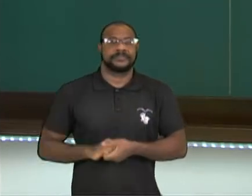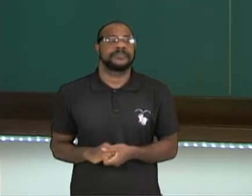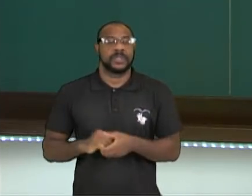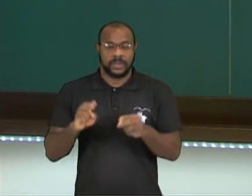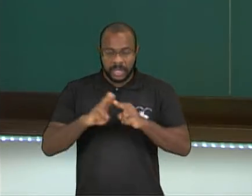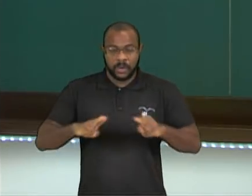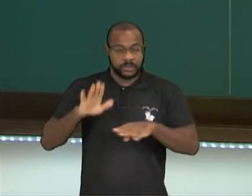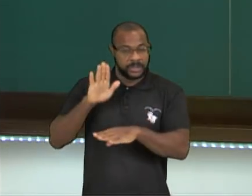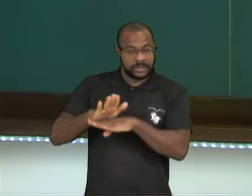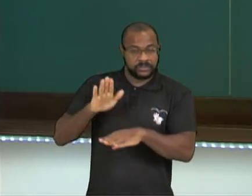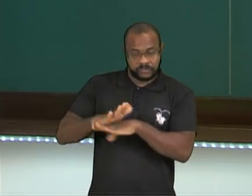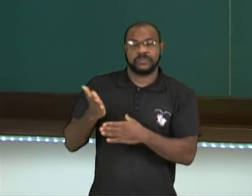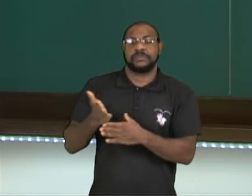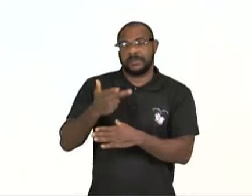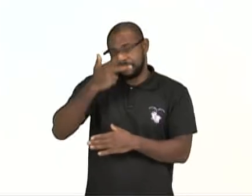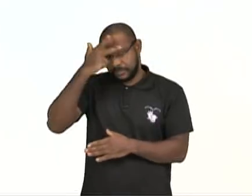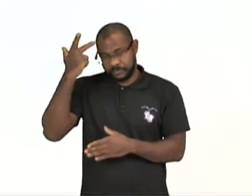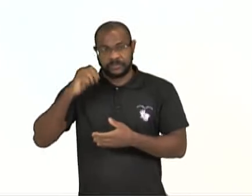eu tenho uma atividade.